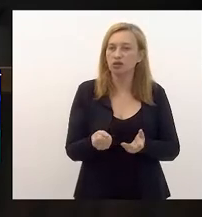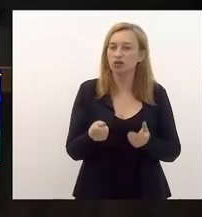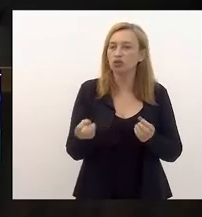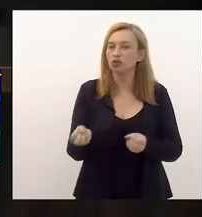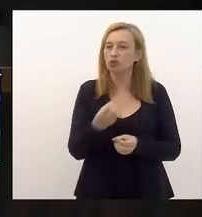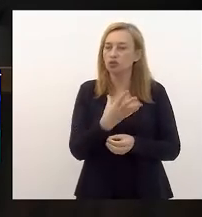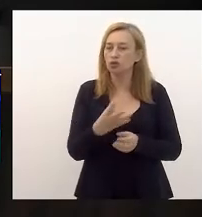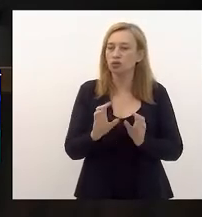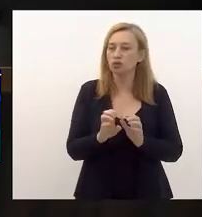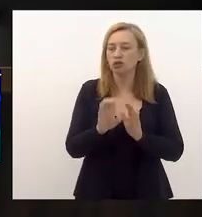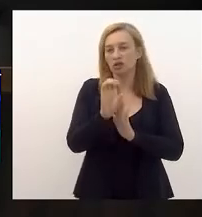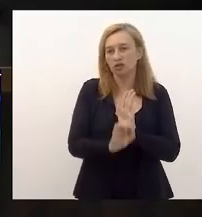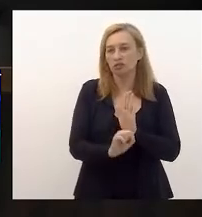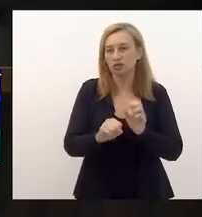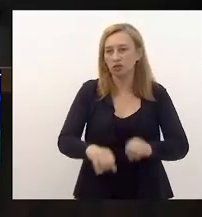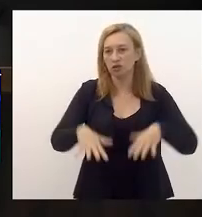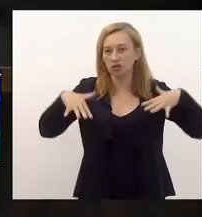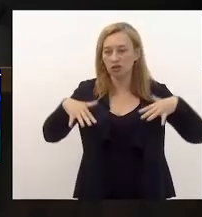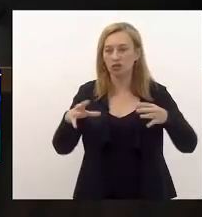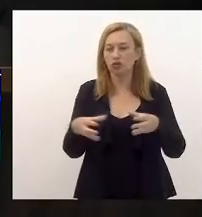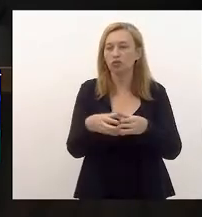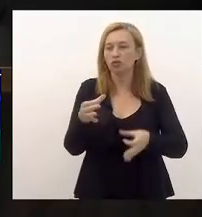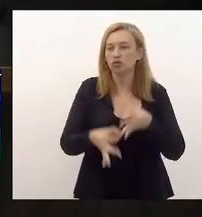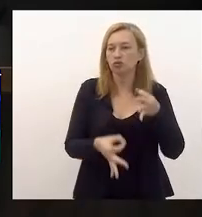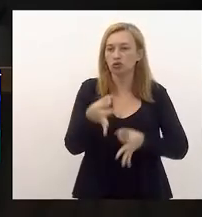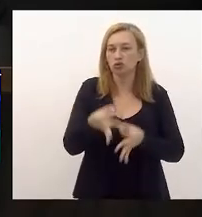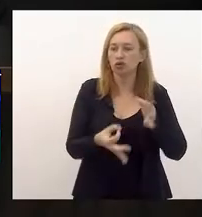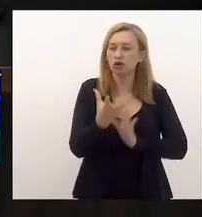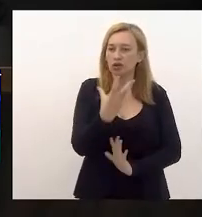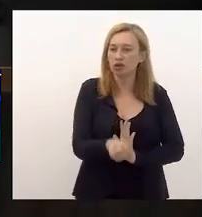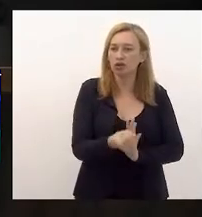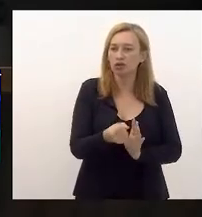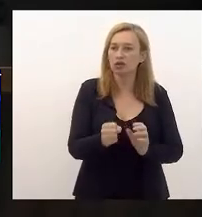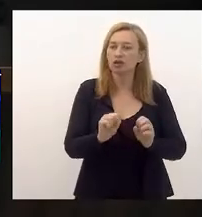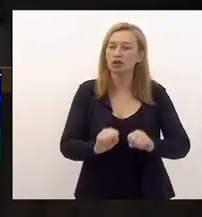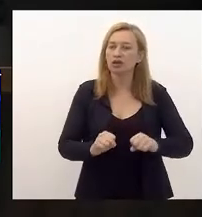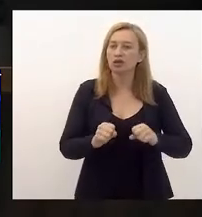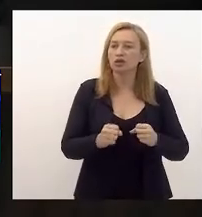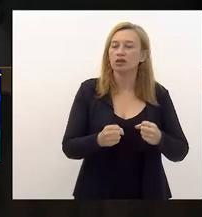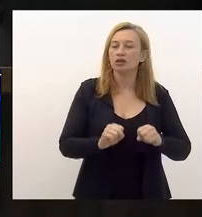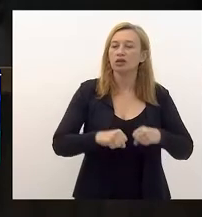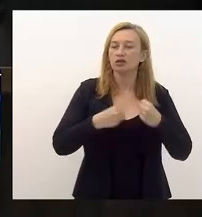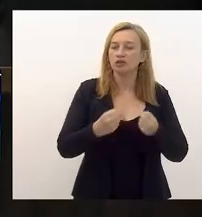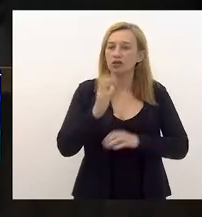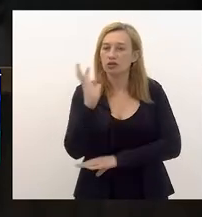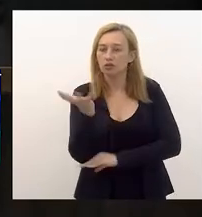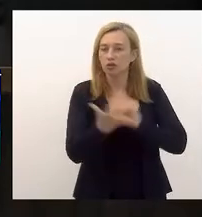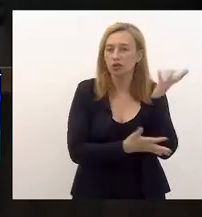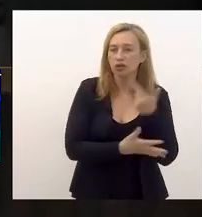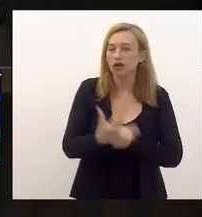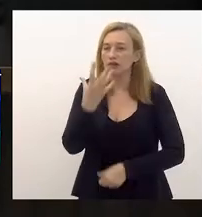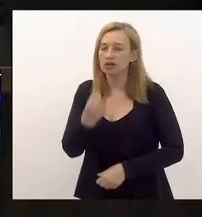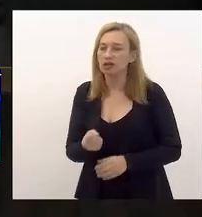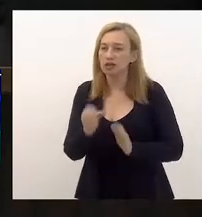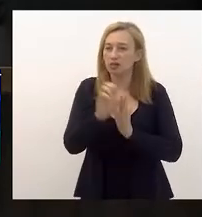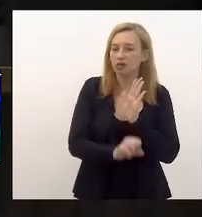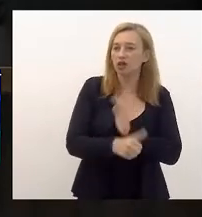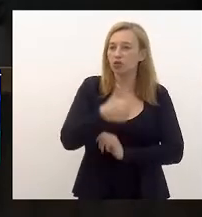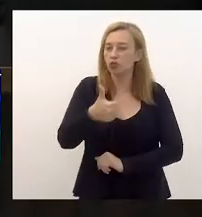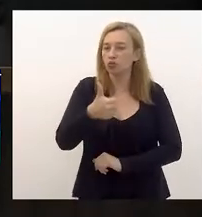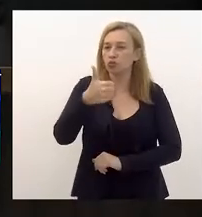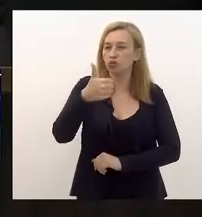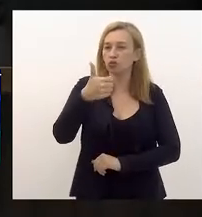pareceres às emendas de plenários da Comissão de Constituição e Justiça, favorável, defesa do meio ambiente, favorável a emenda número 1 e contrário a emenda 2 e 3,